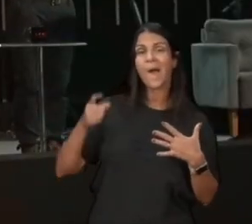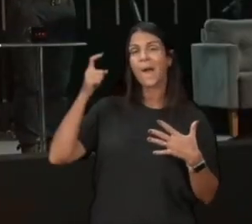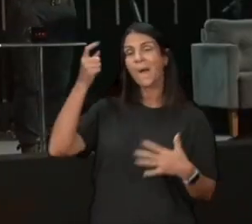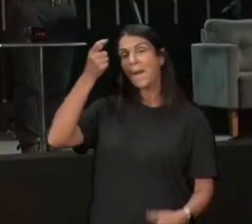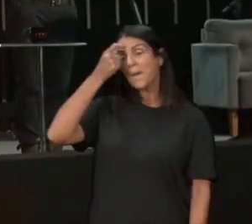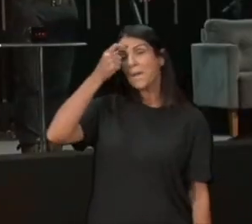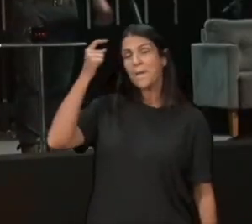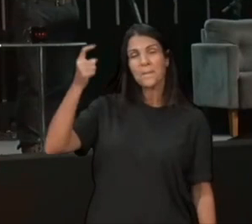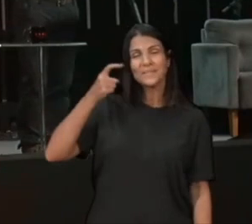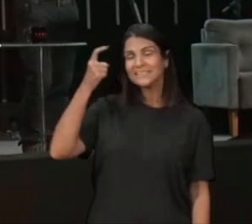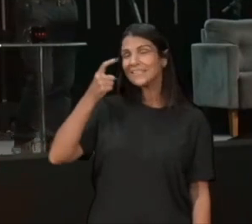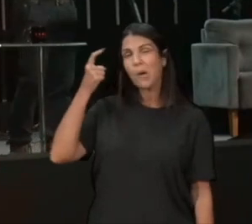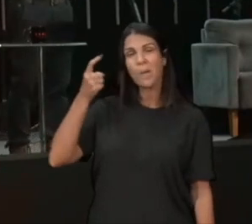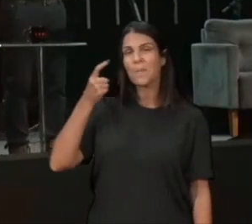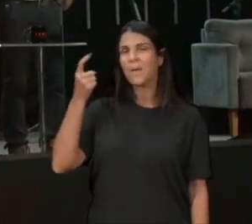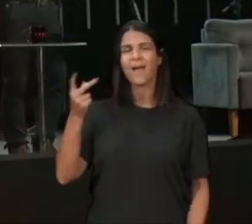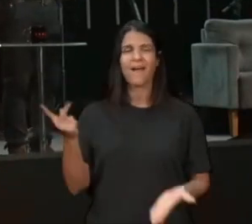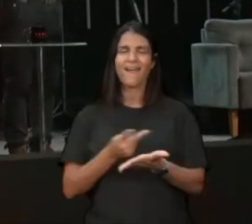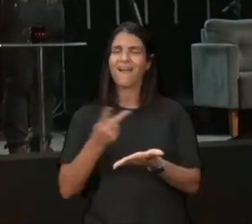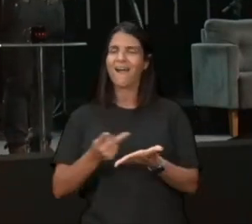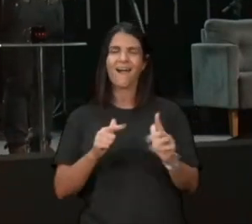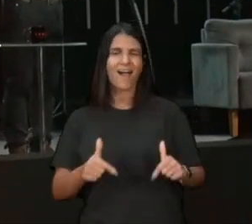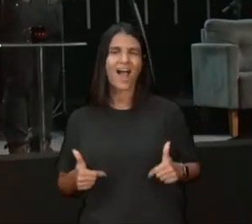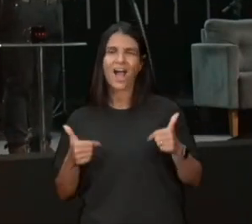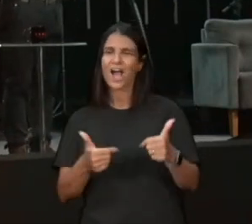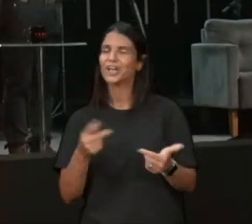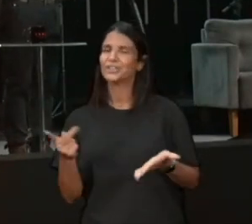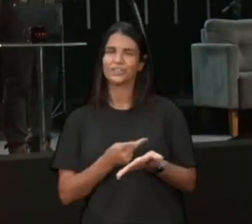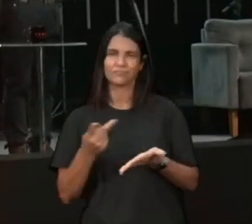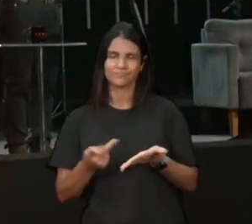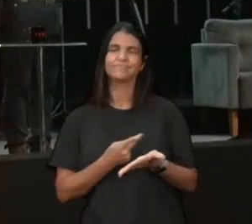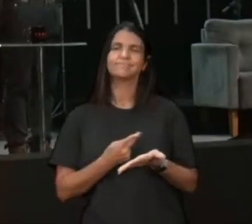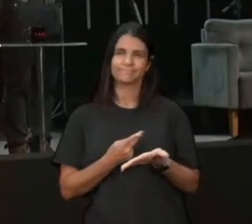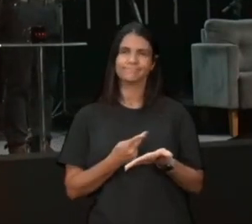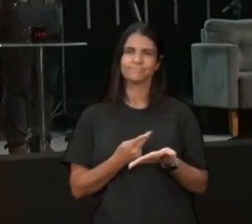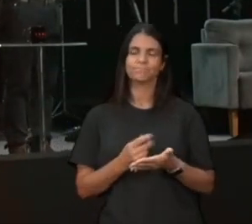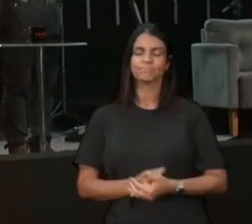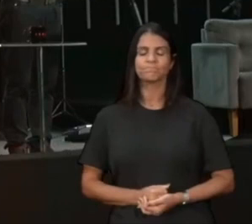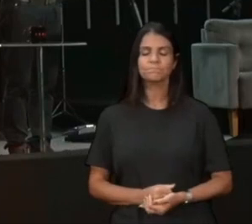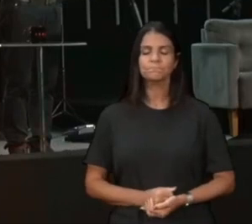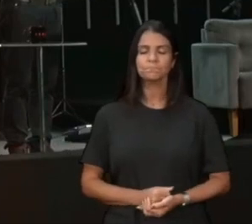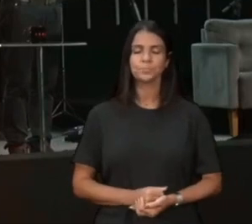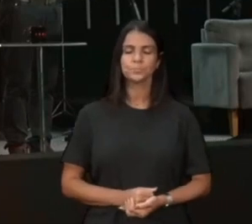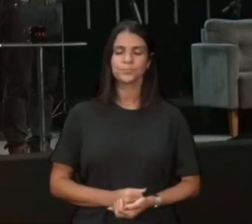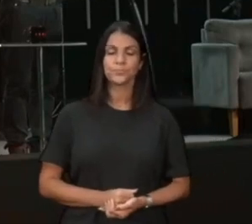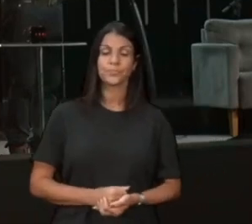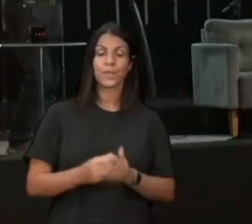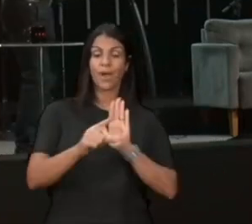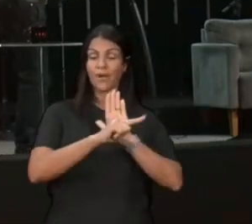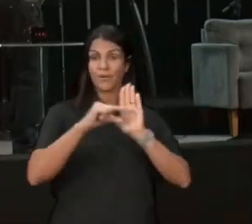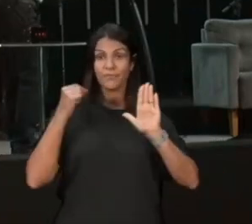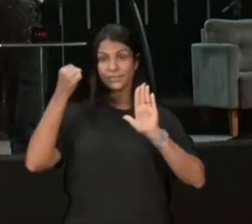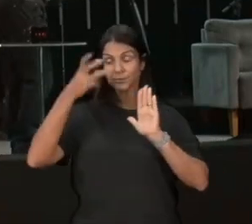olha o que Abraão disse, em Gênesis 18, 27, eis que me atrevo, a falar ao Senhor, eu que sou pó e